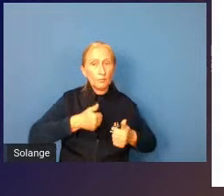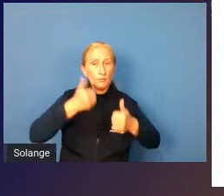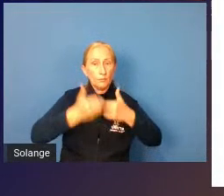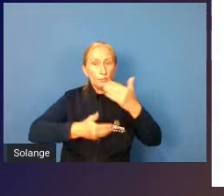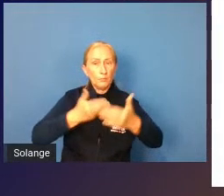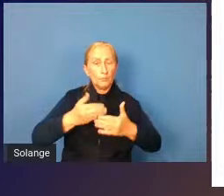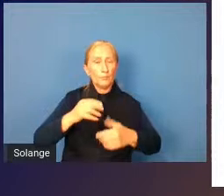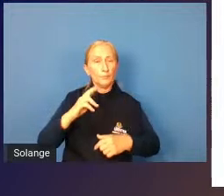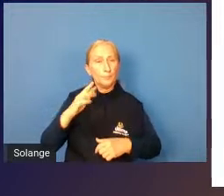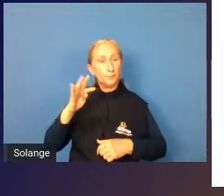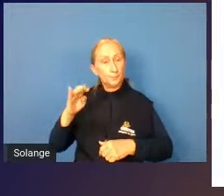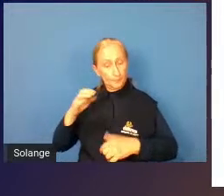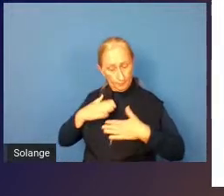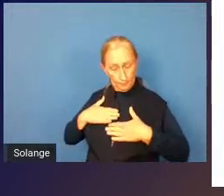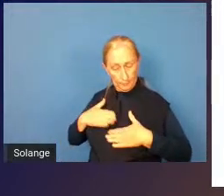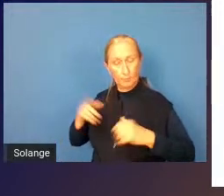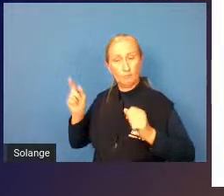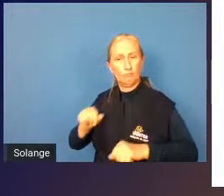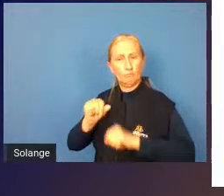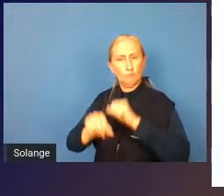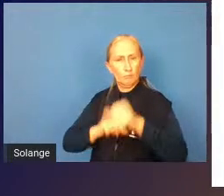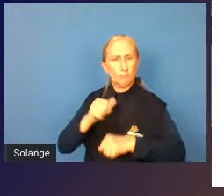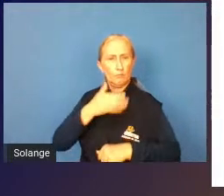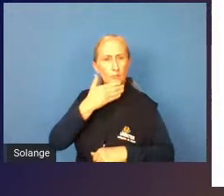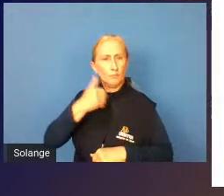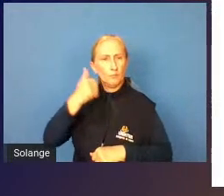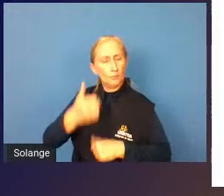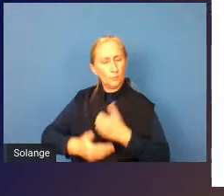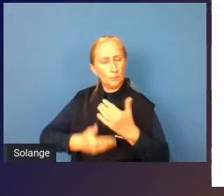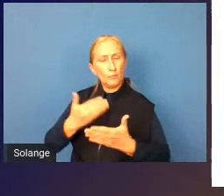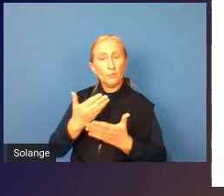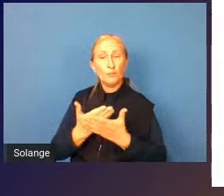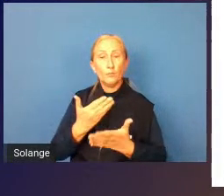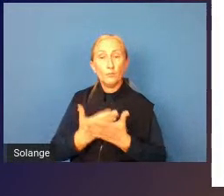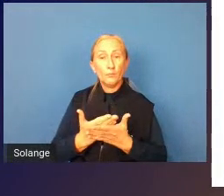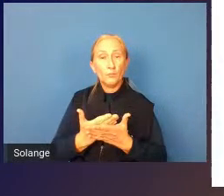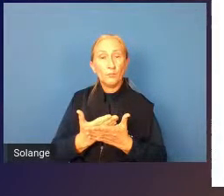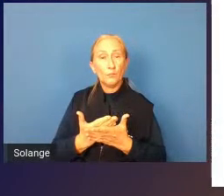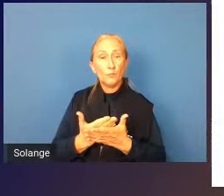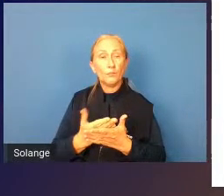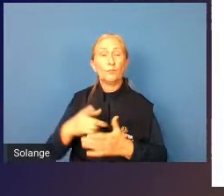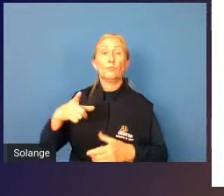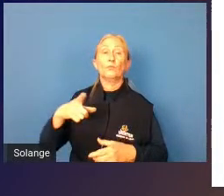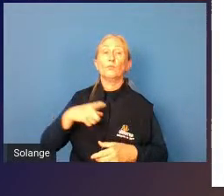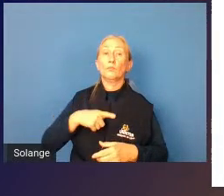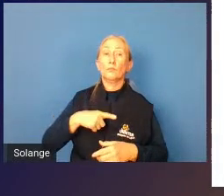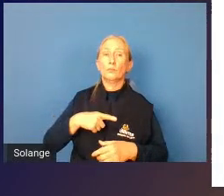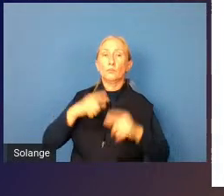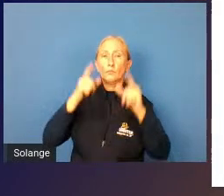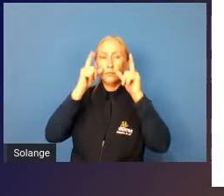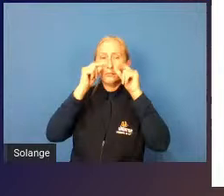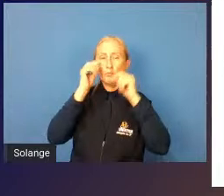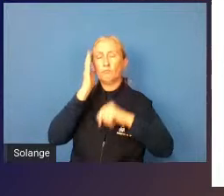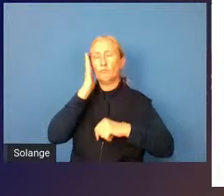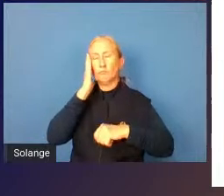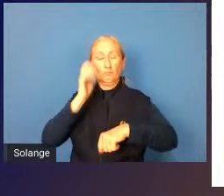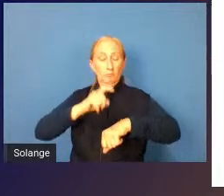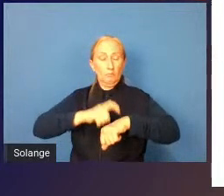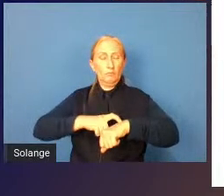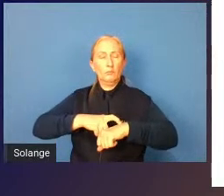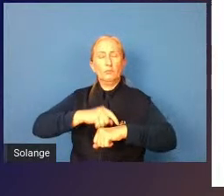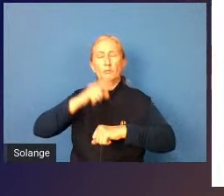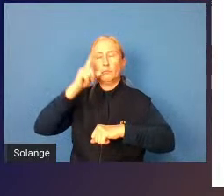motoras da própria intervenção foi melhorando no decorrer das aulas a latência do sono também melhorou que é o tempo que